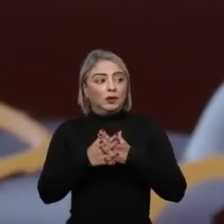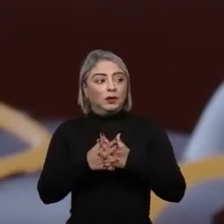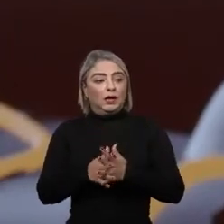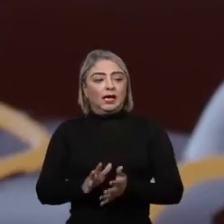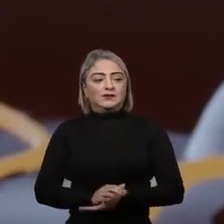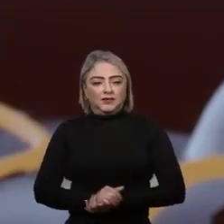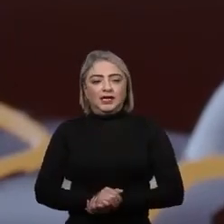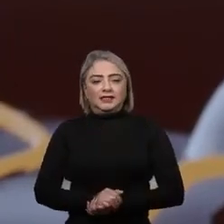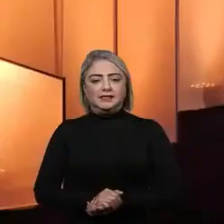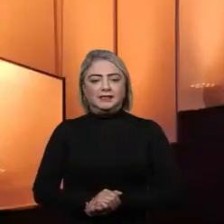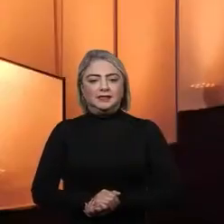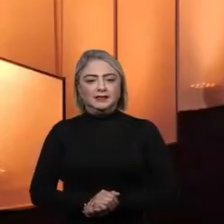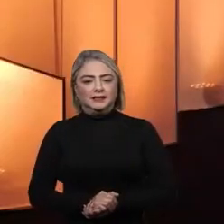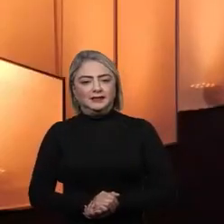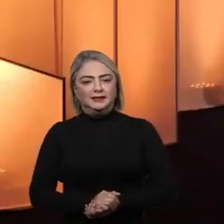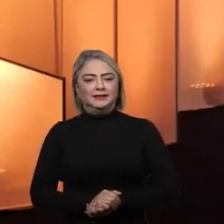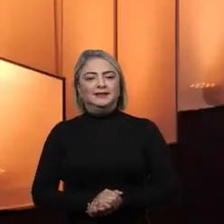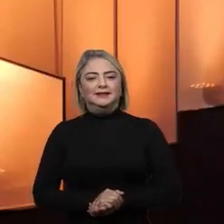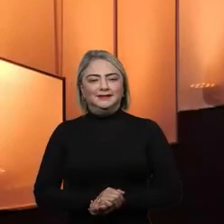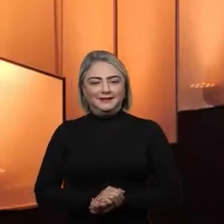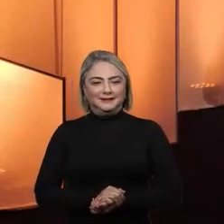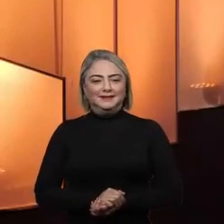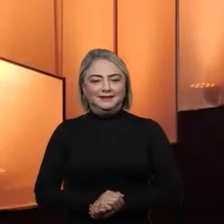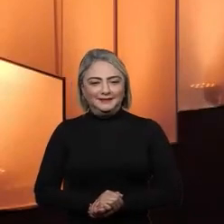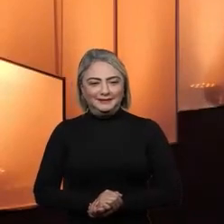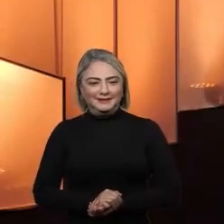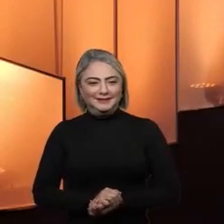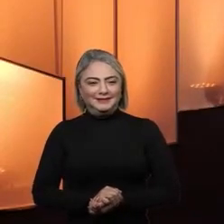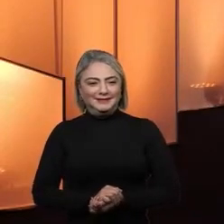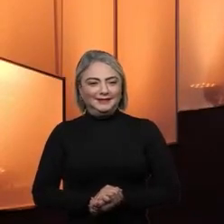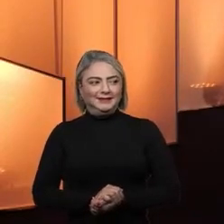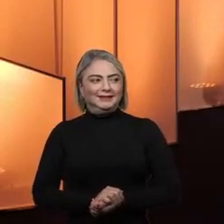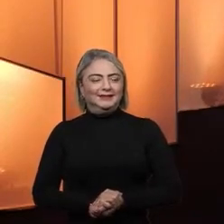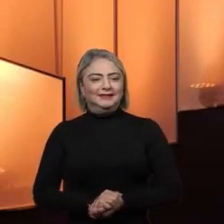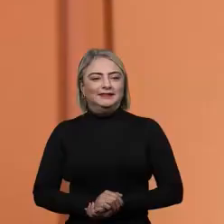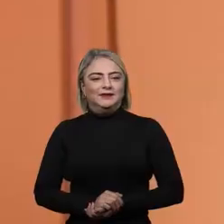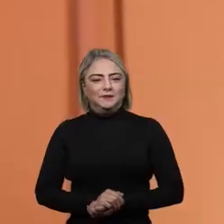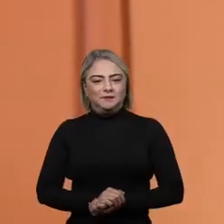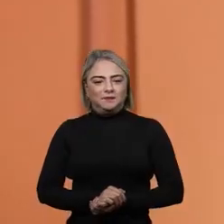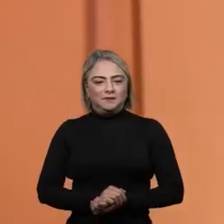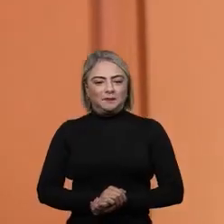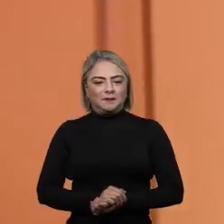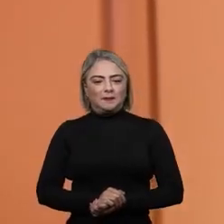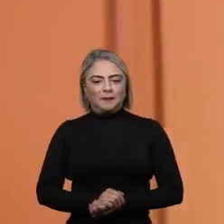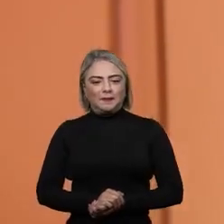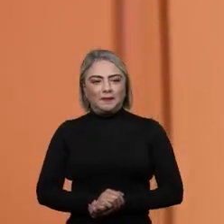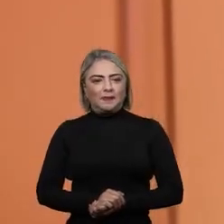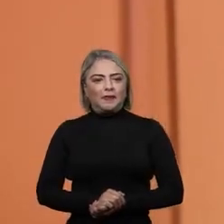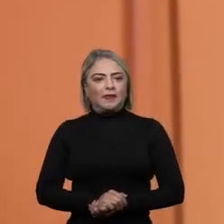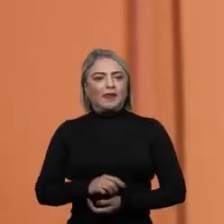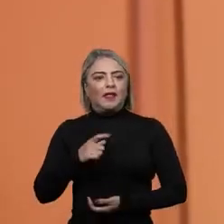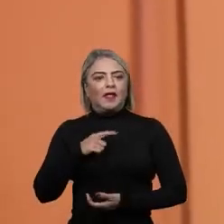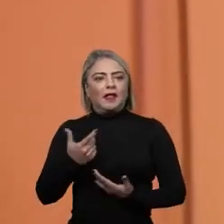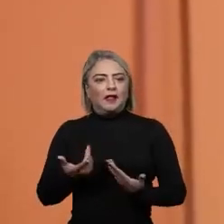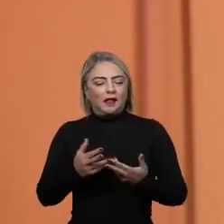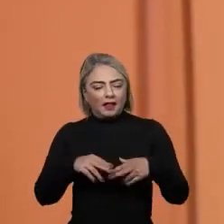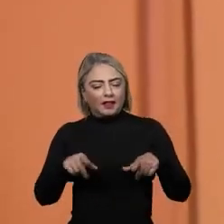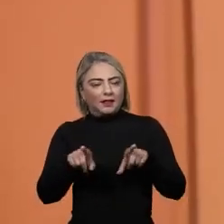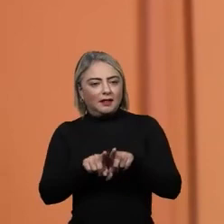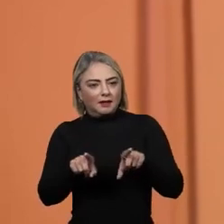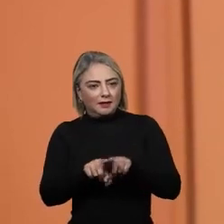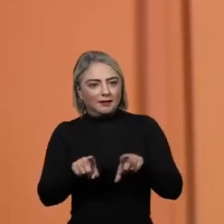desafio para nós de governo, não tornar complexo. Essa aí é a figura ali das rodas, né? Também